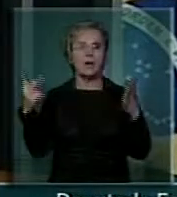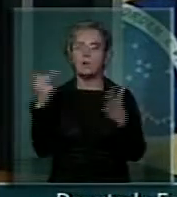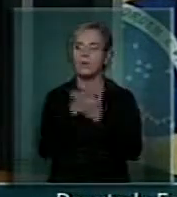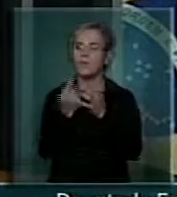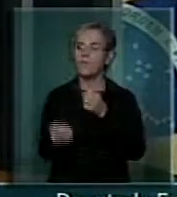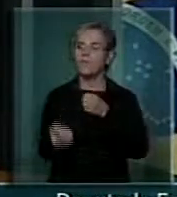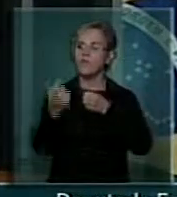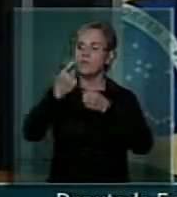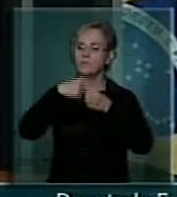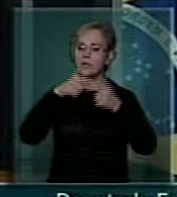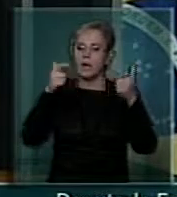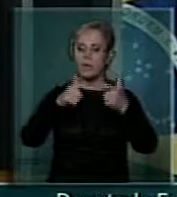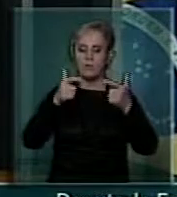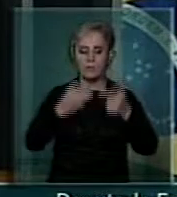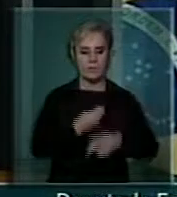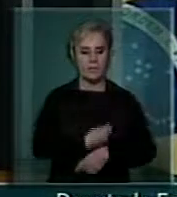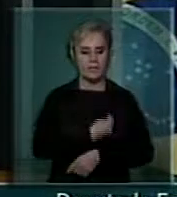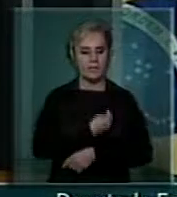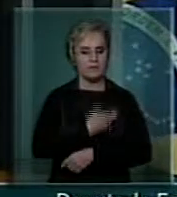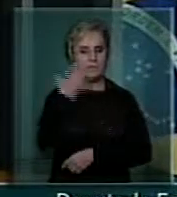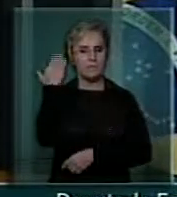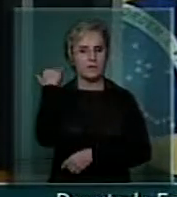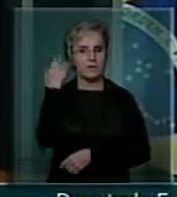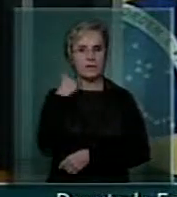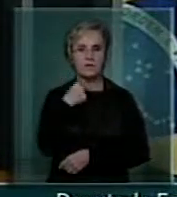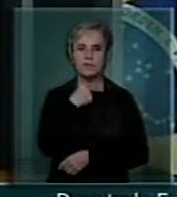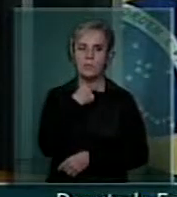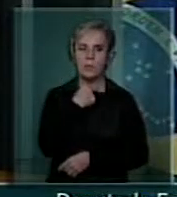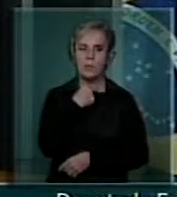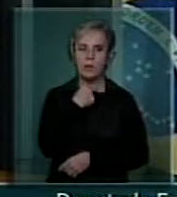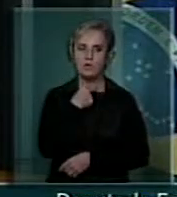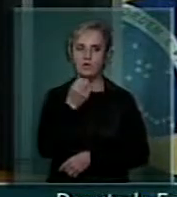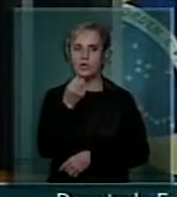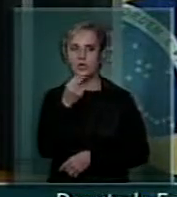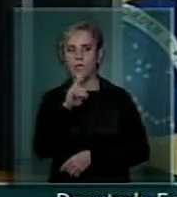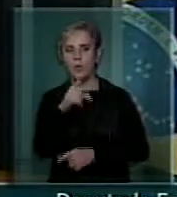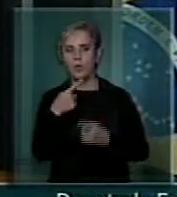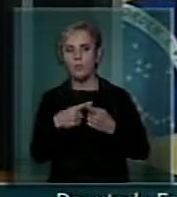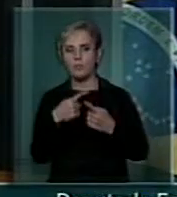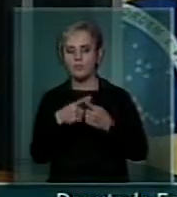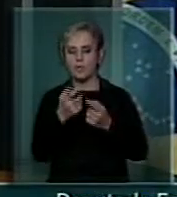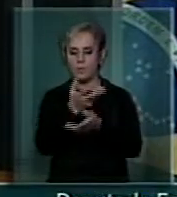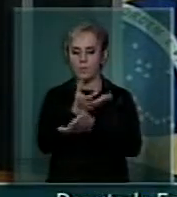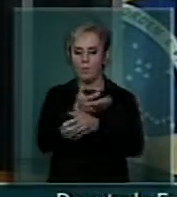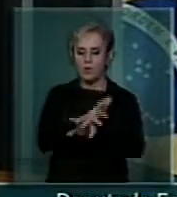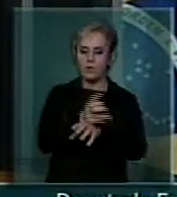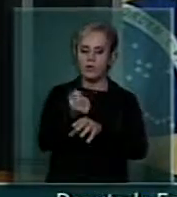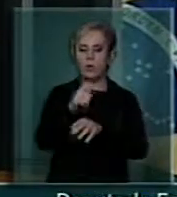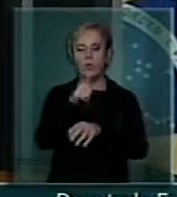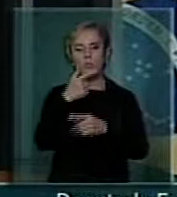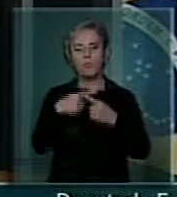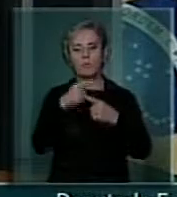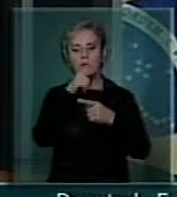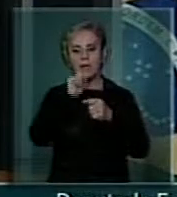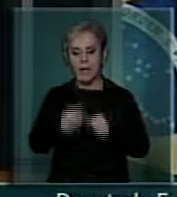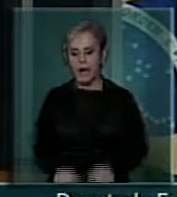terra, ou porque ela não é mais fértil, ou porque está lagada, ou porque sofreu